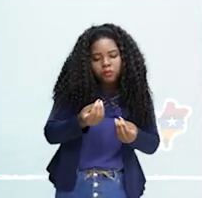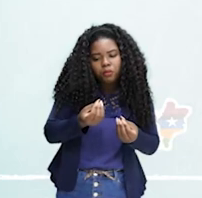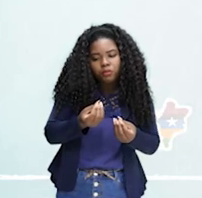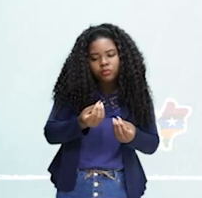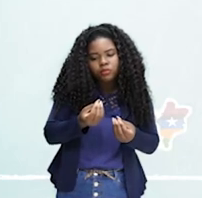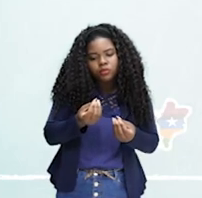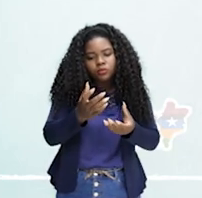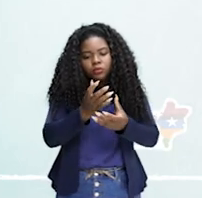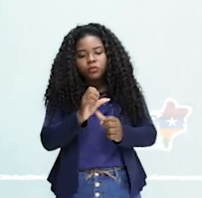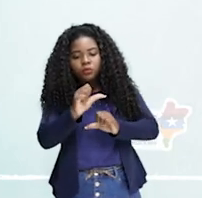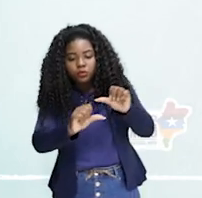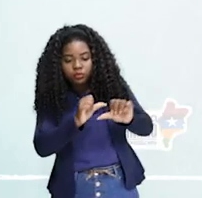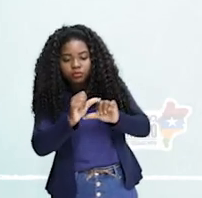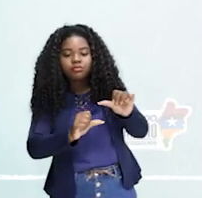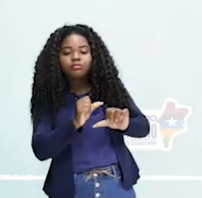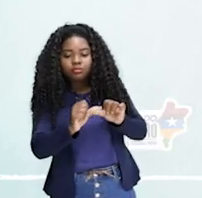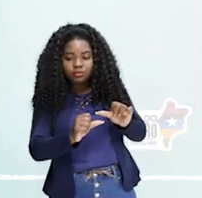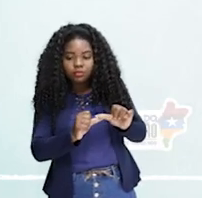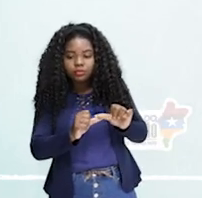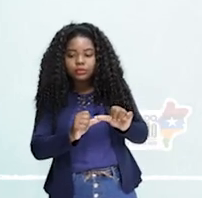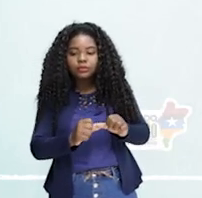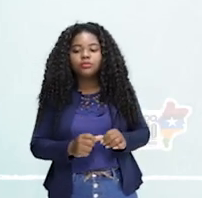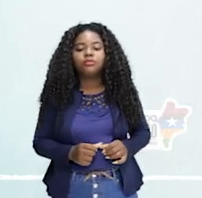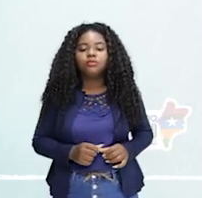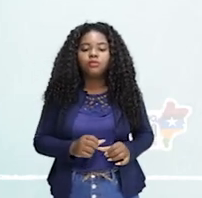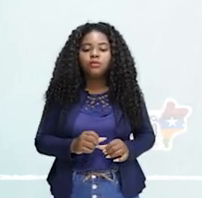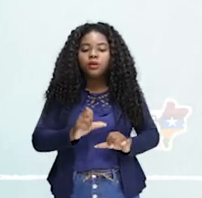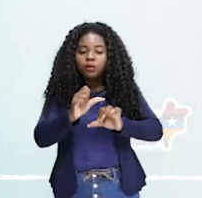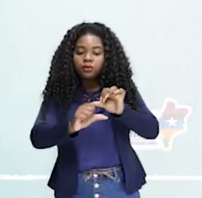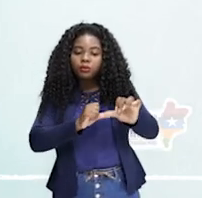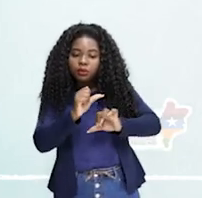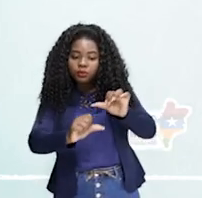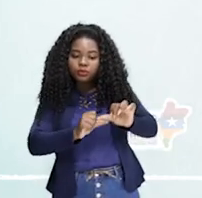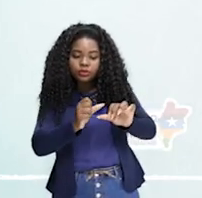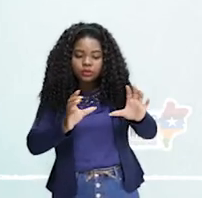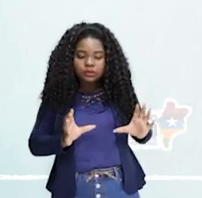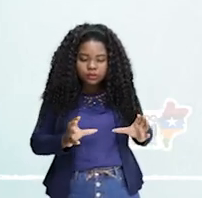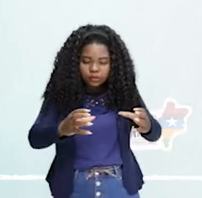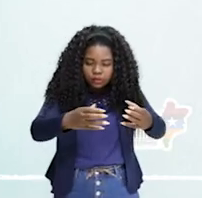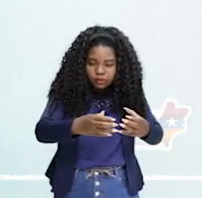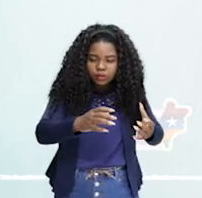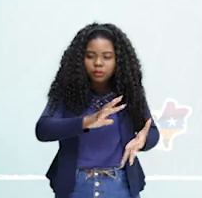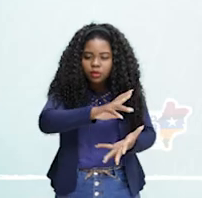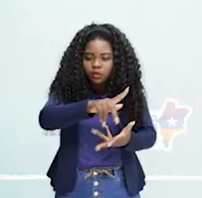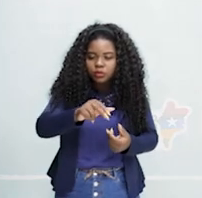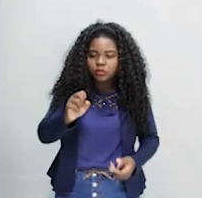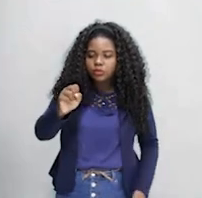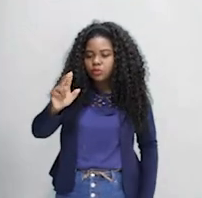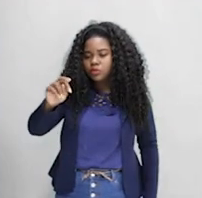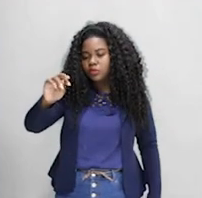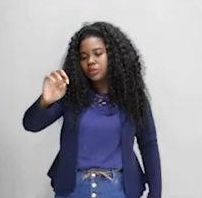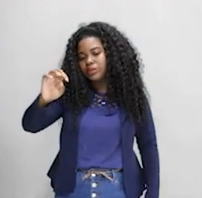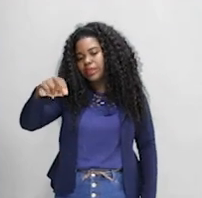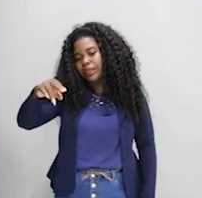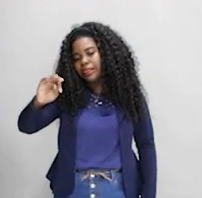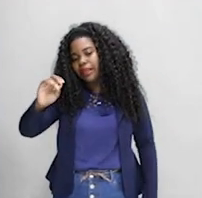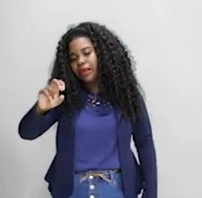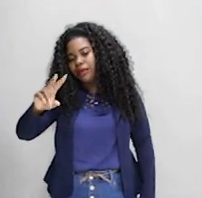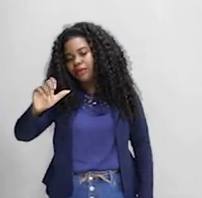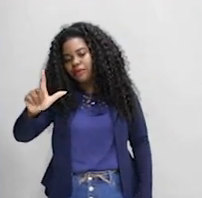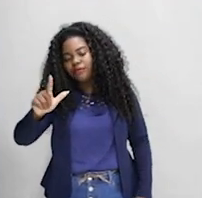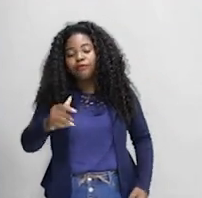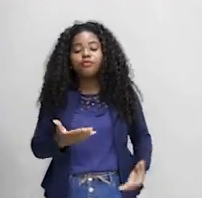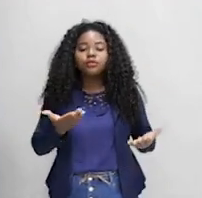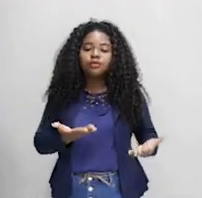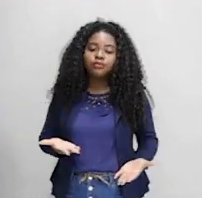individualizadas, mas soluções coletivas, está certo? Para o mundo sustentável. São essas conferências, principalmente